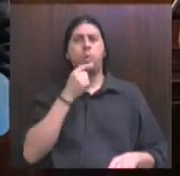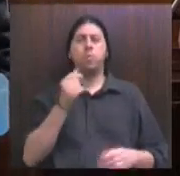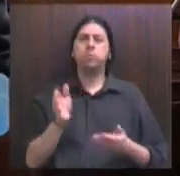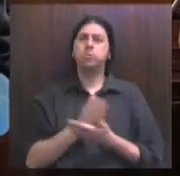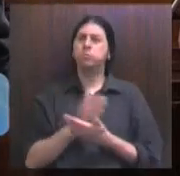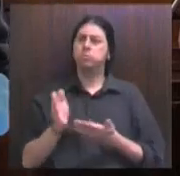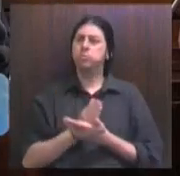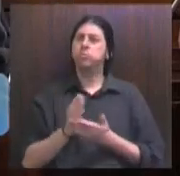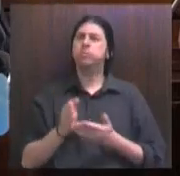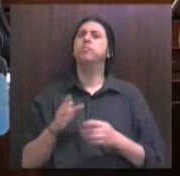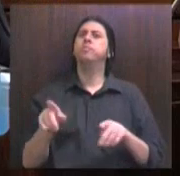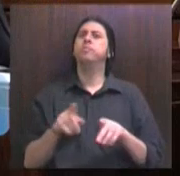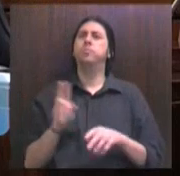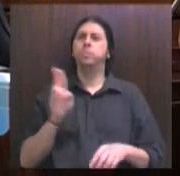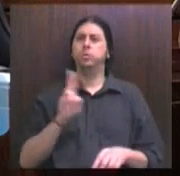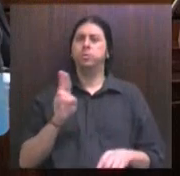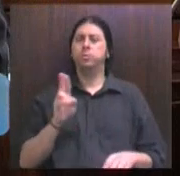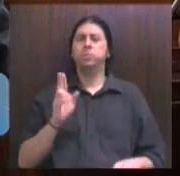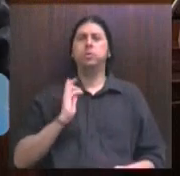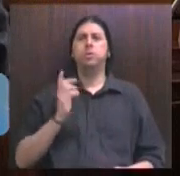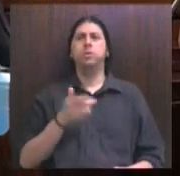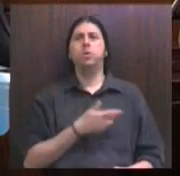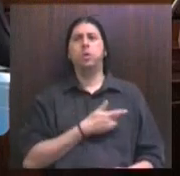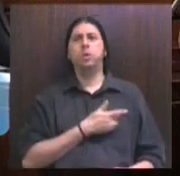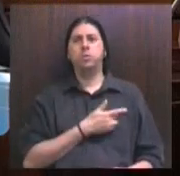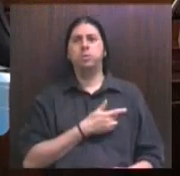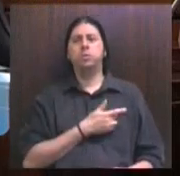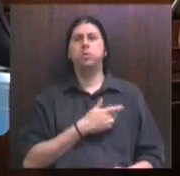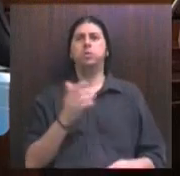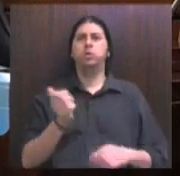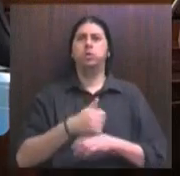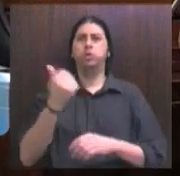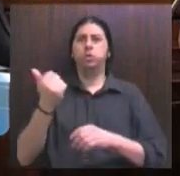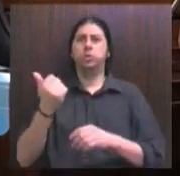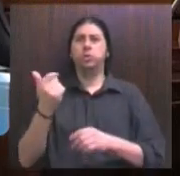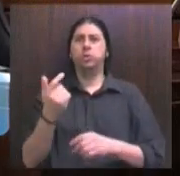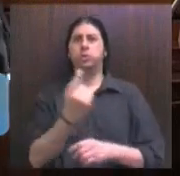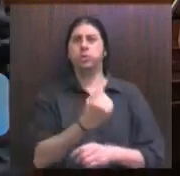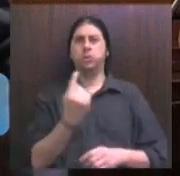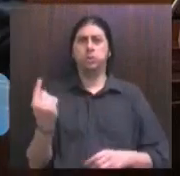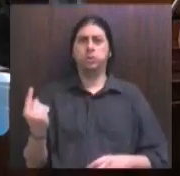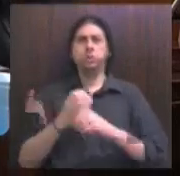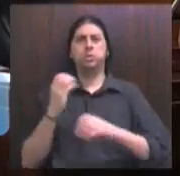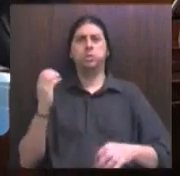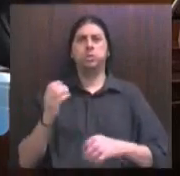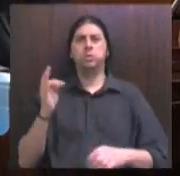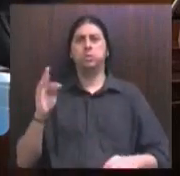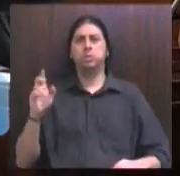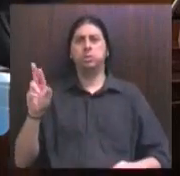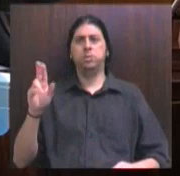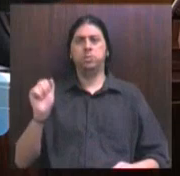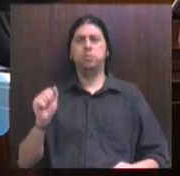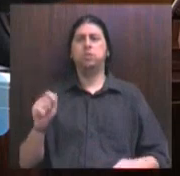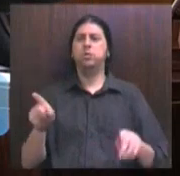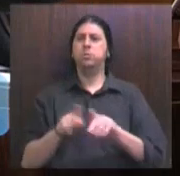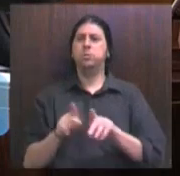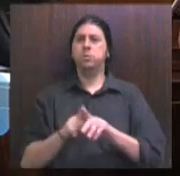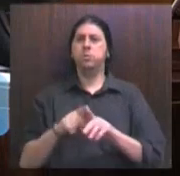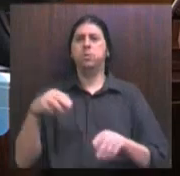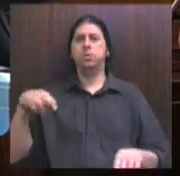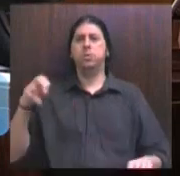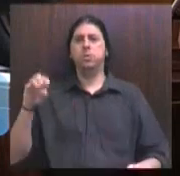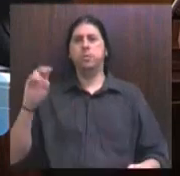-me, em nome dos nossos dirigentes aqui, engenheiro Tadeu, engenheiro